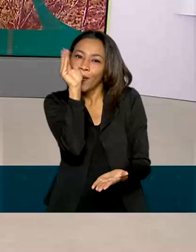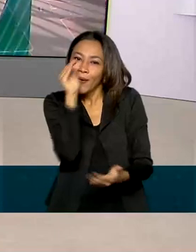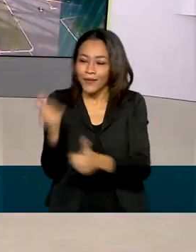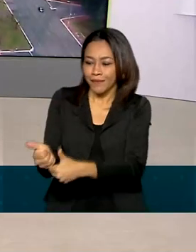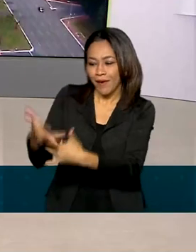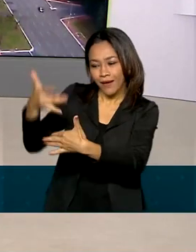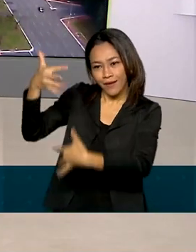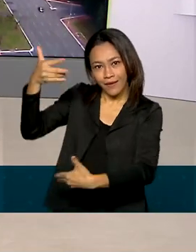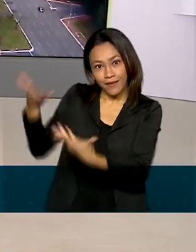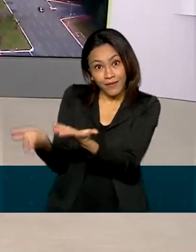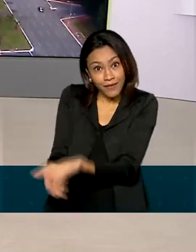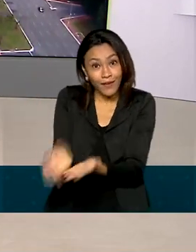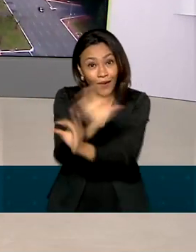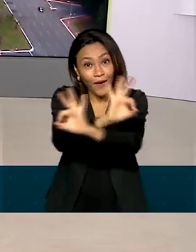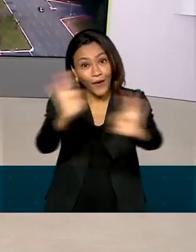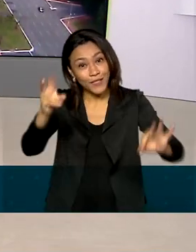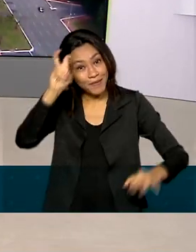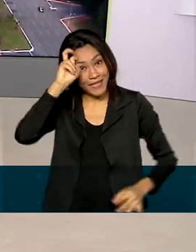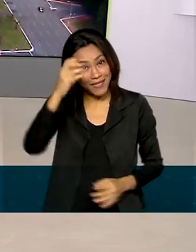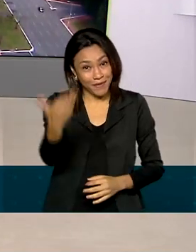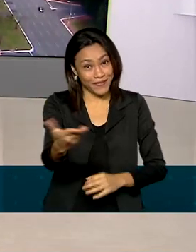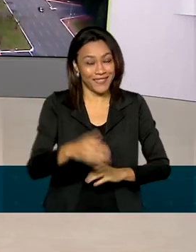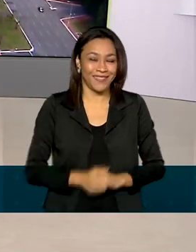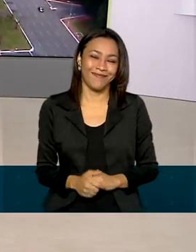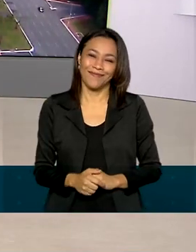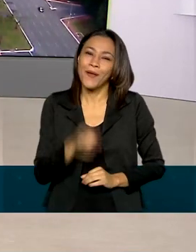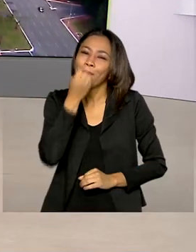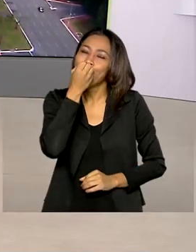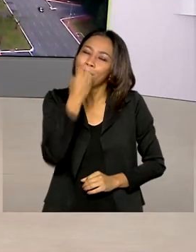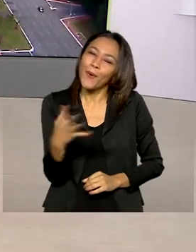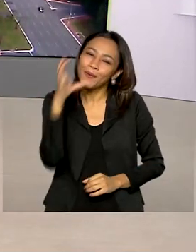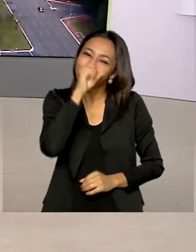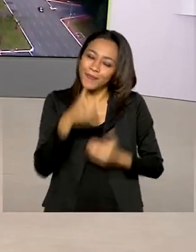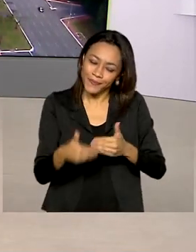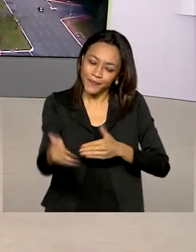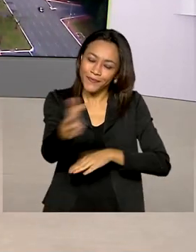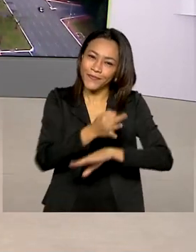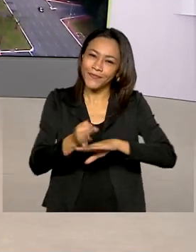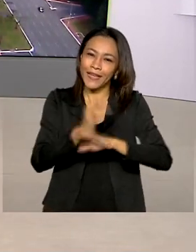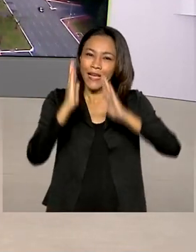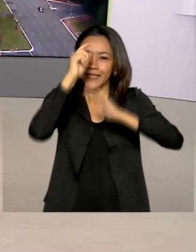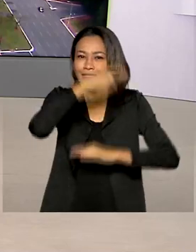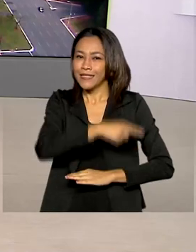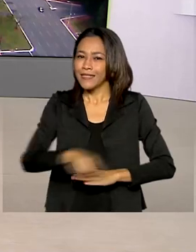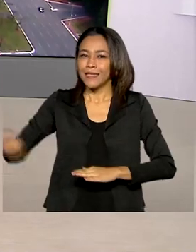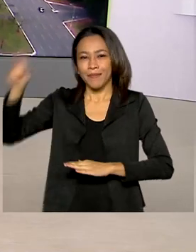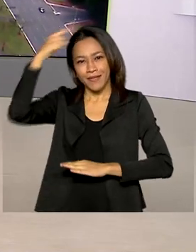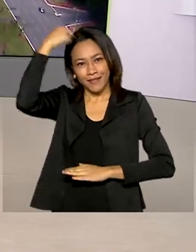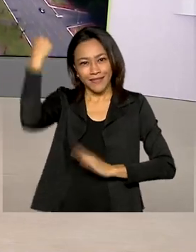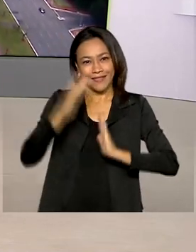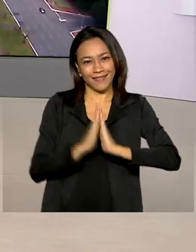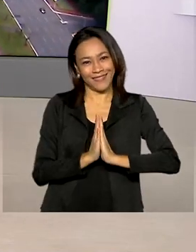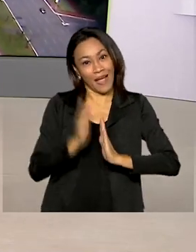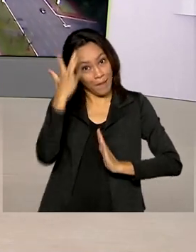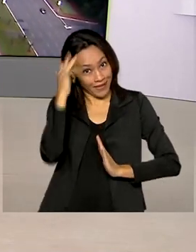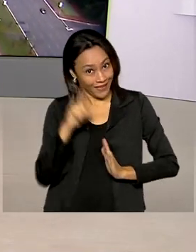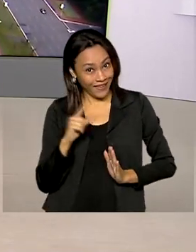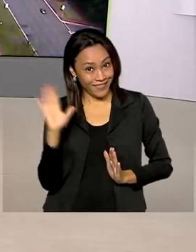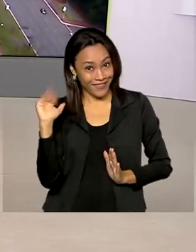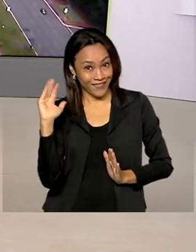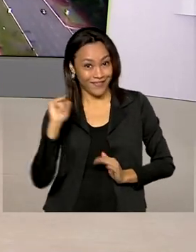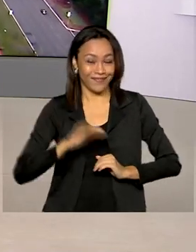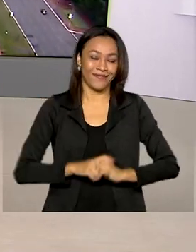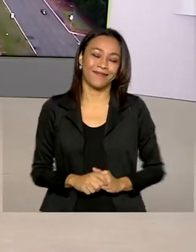nossas redes sociais. Uma ótima quinta-feira para você, um bom feriado. Amanhã tem Brasil em dia, não perca.